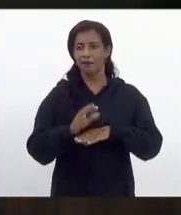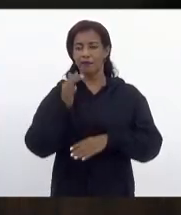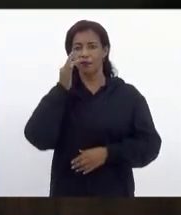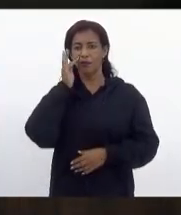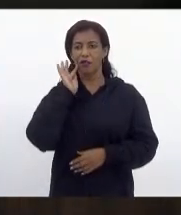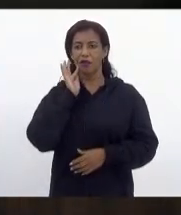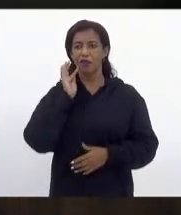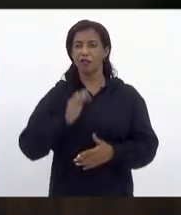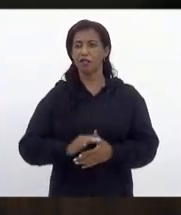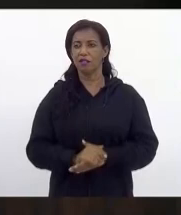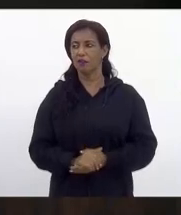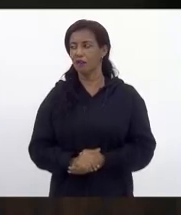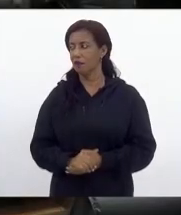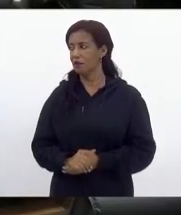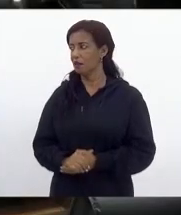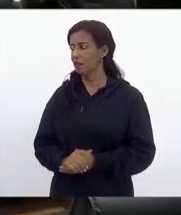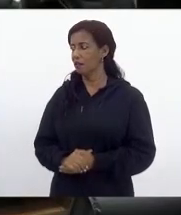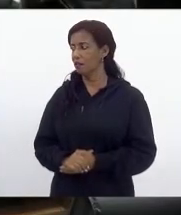Serafini.